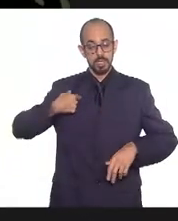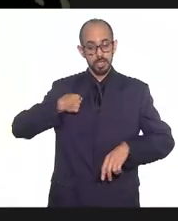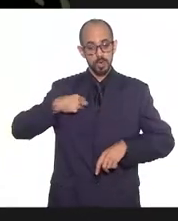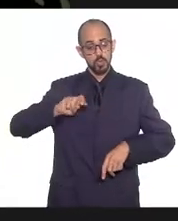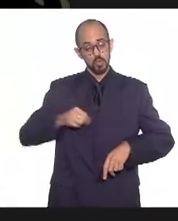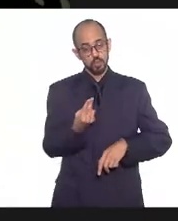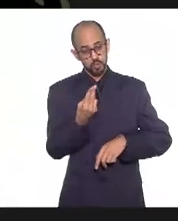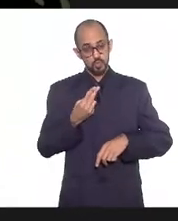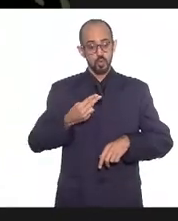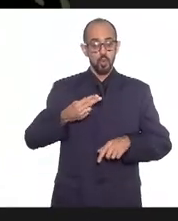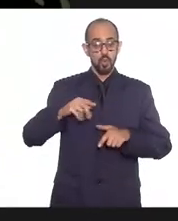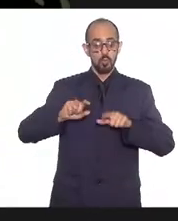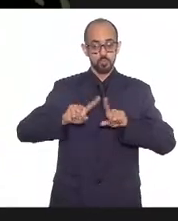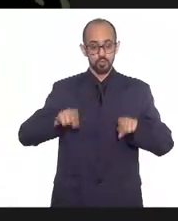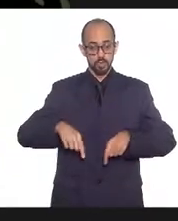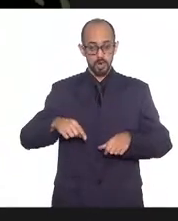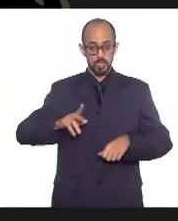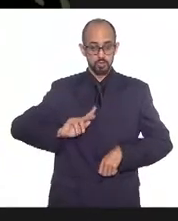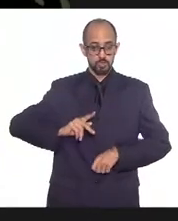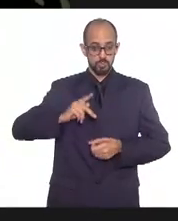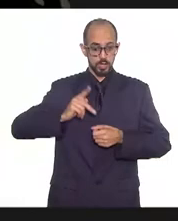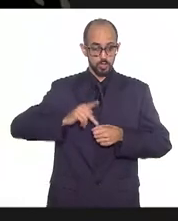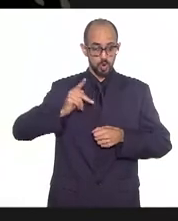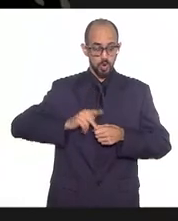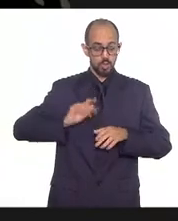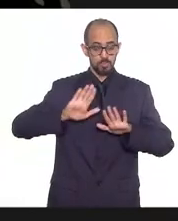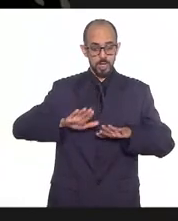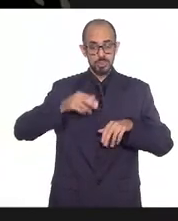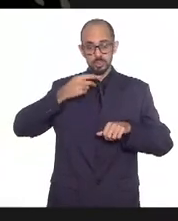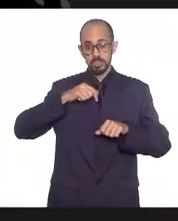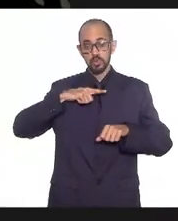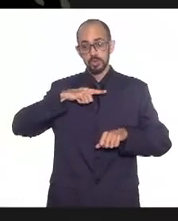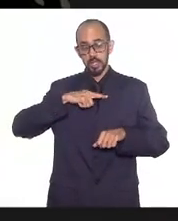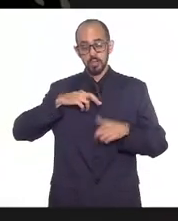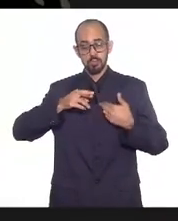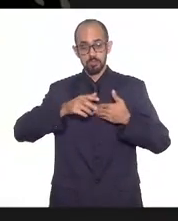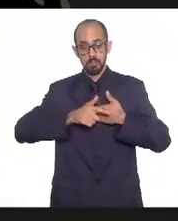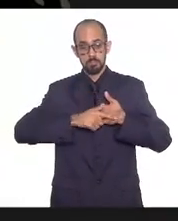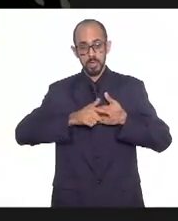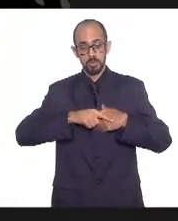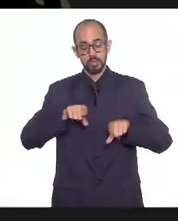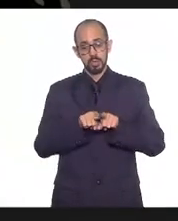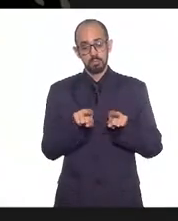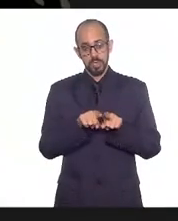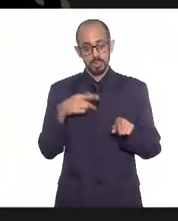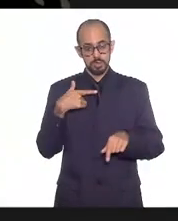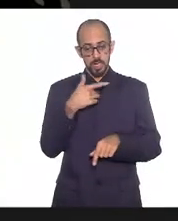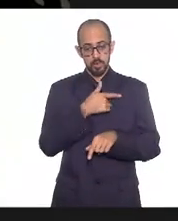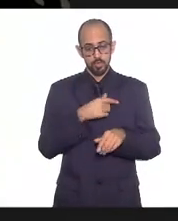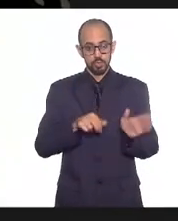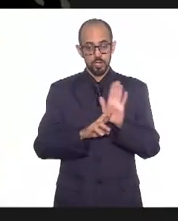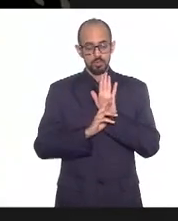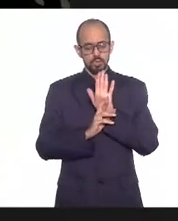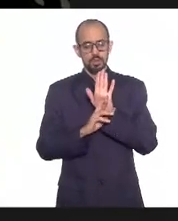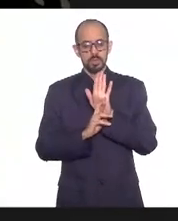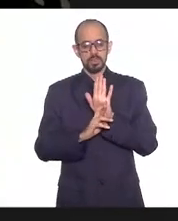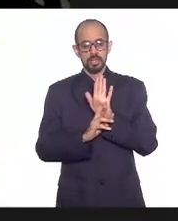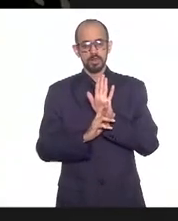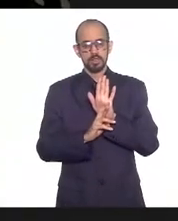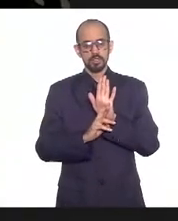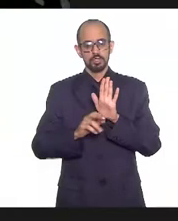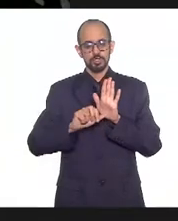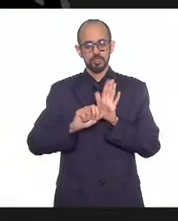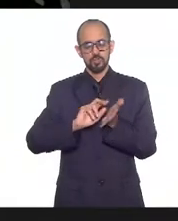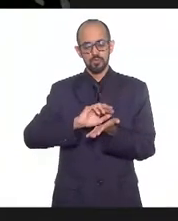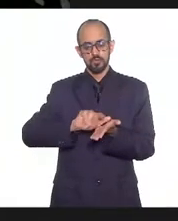eu debato a questão de saúde de uma forma mais ampla, porque pela CUT a gente representa várias outras categorias,